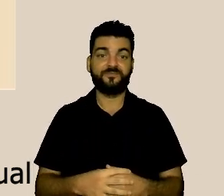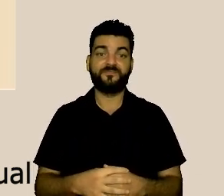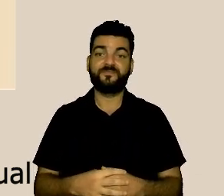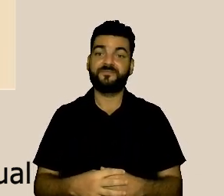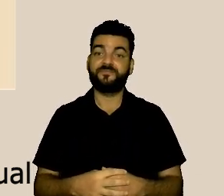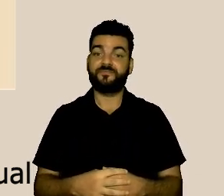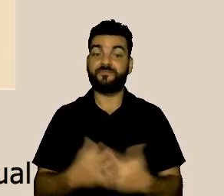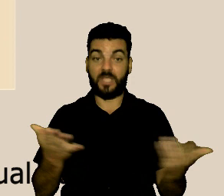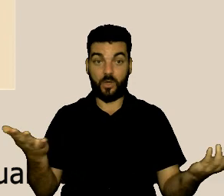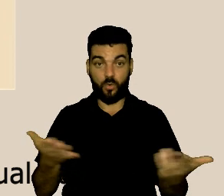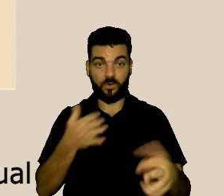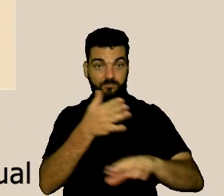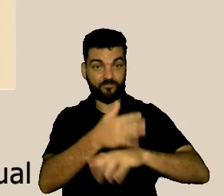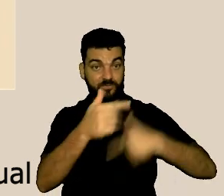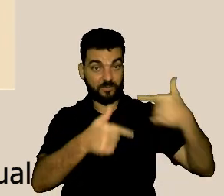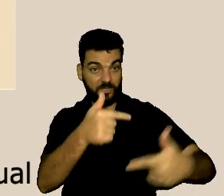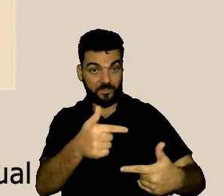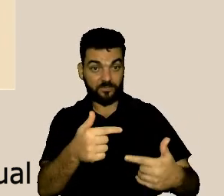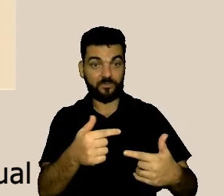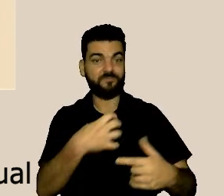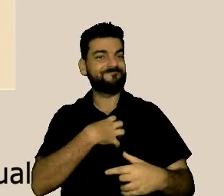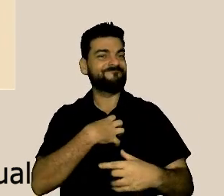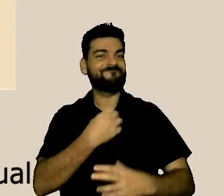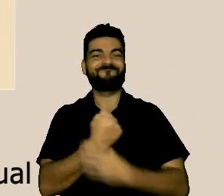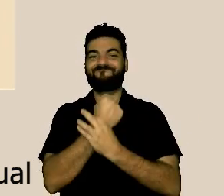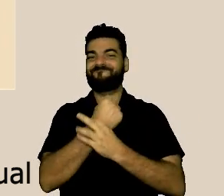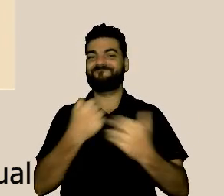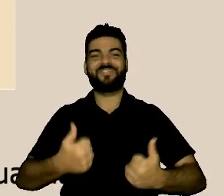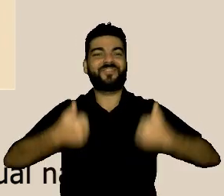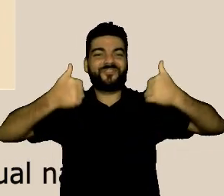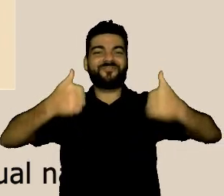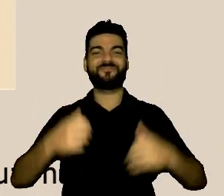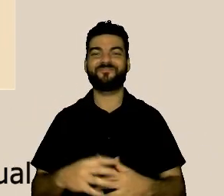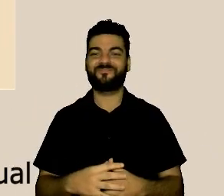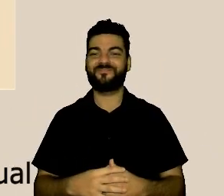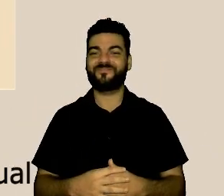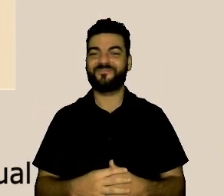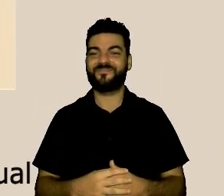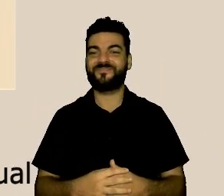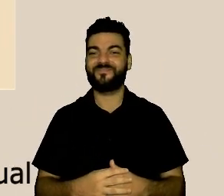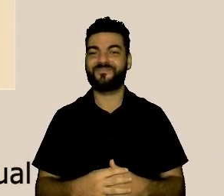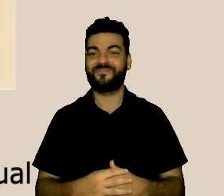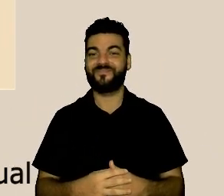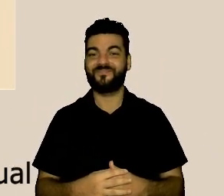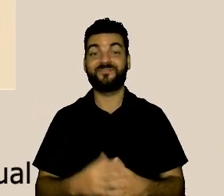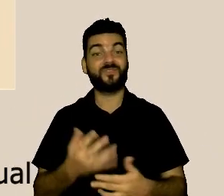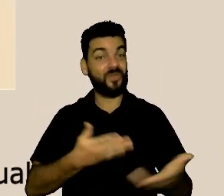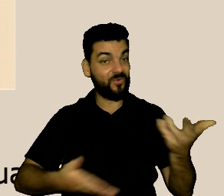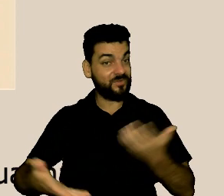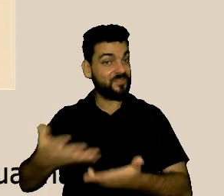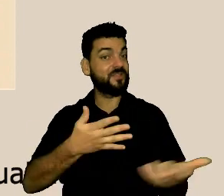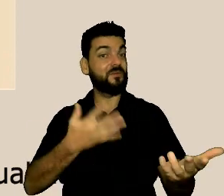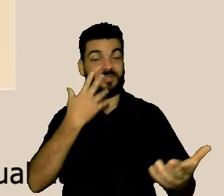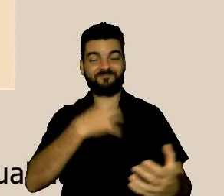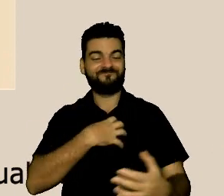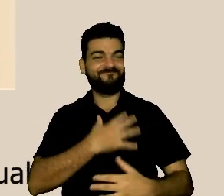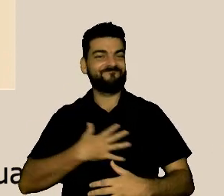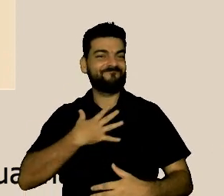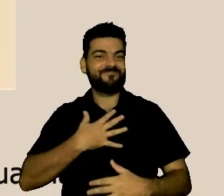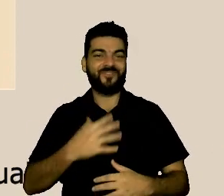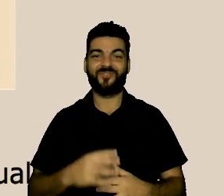vem para o trabalho a gente fortalece esse vínculo a gente se a gente tiver isso fortalecido